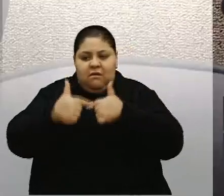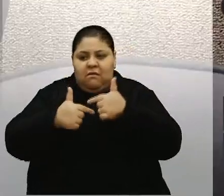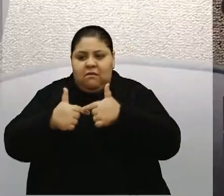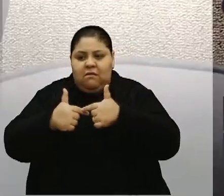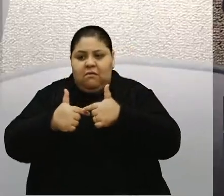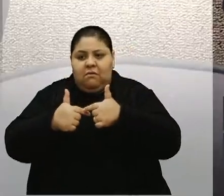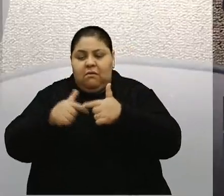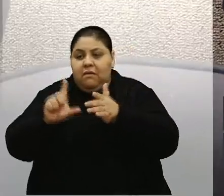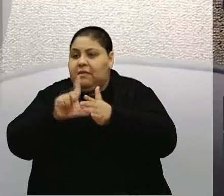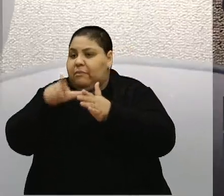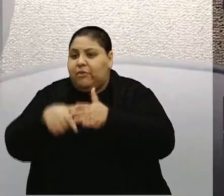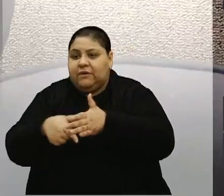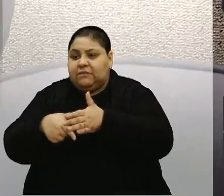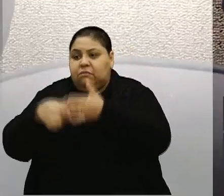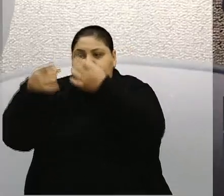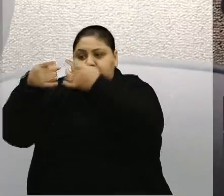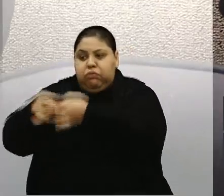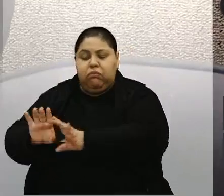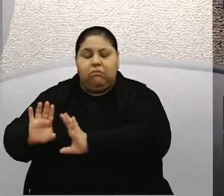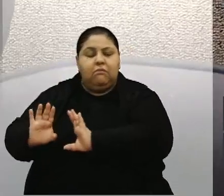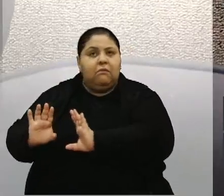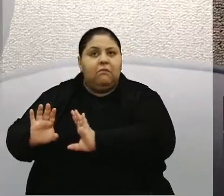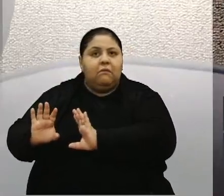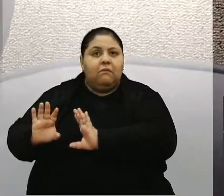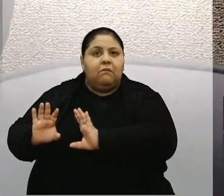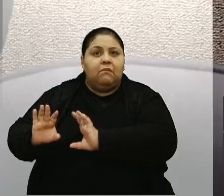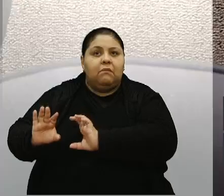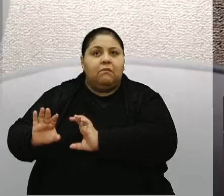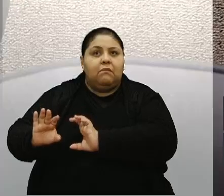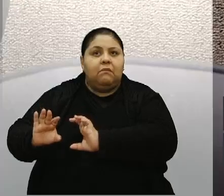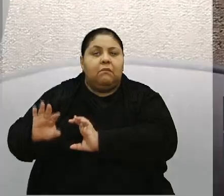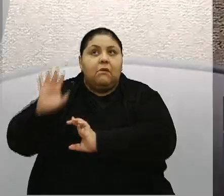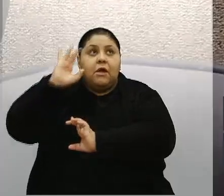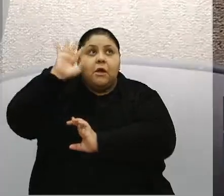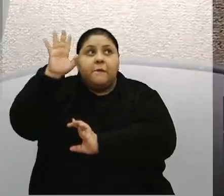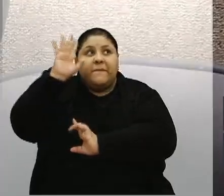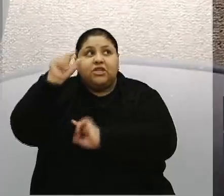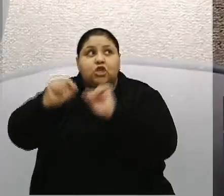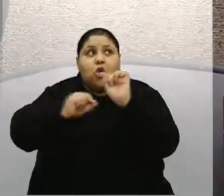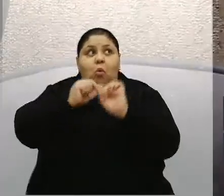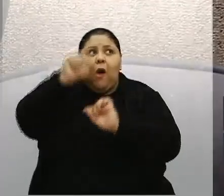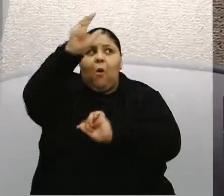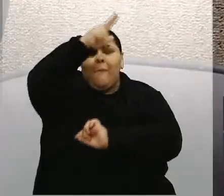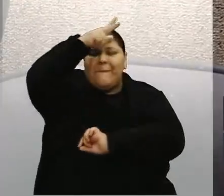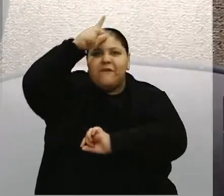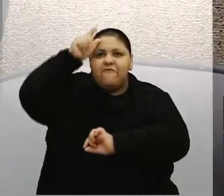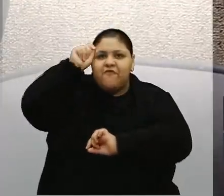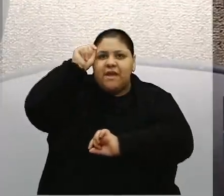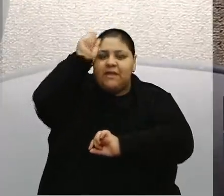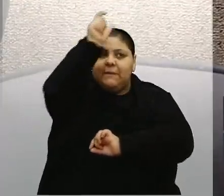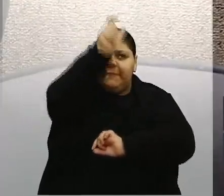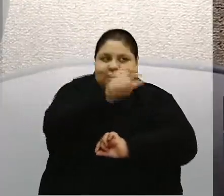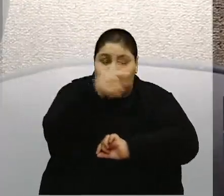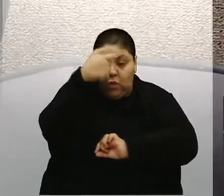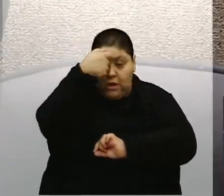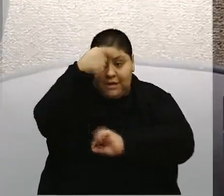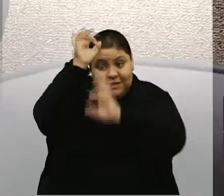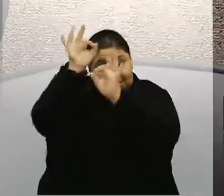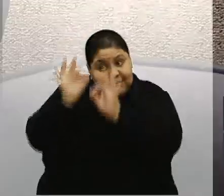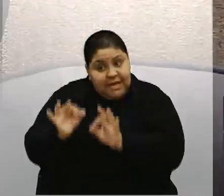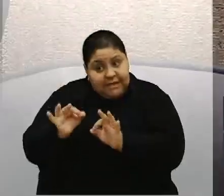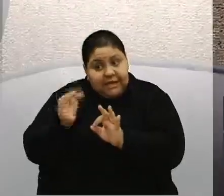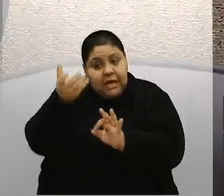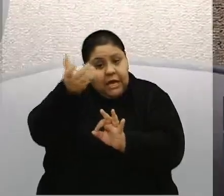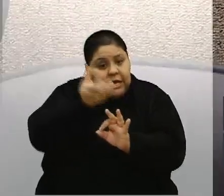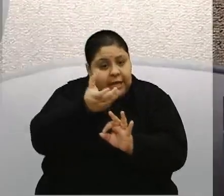desistir. Só imagina qual prefeito, qual pessoa em sã consciência vai